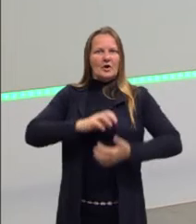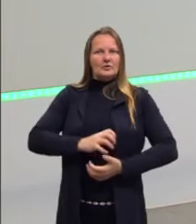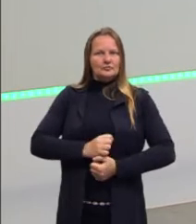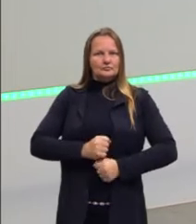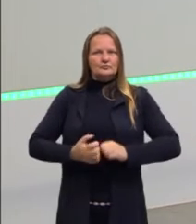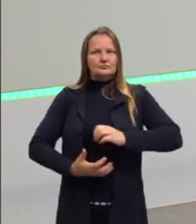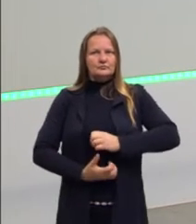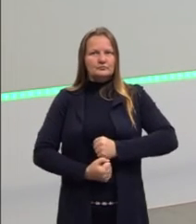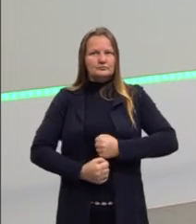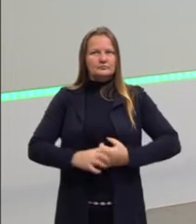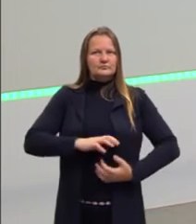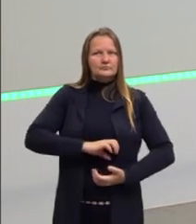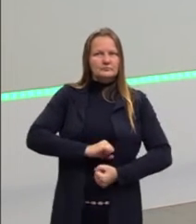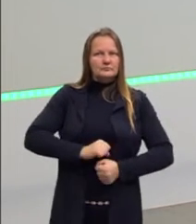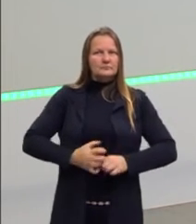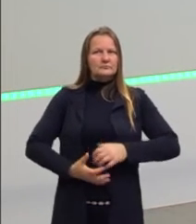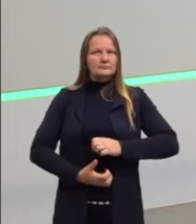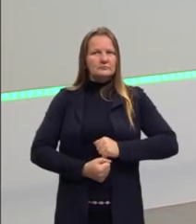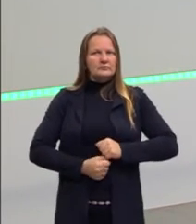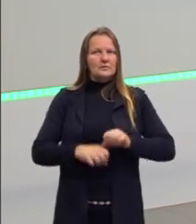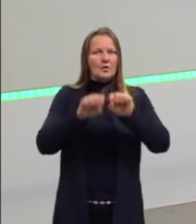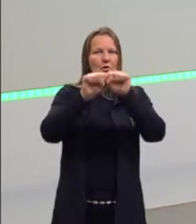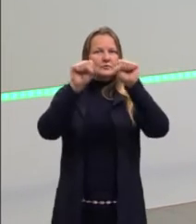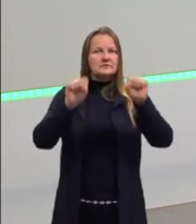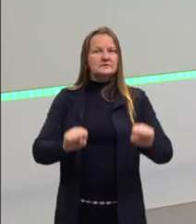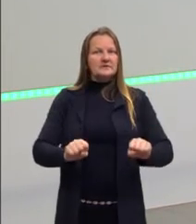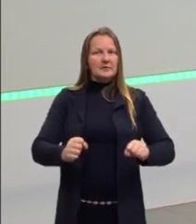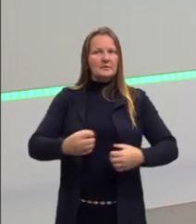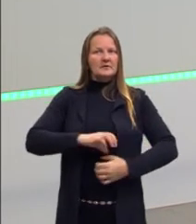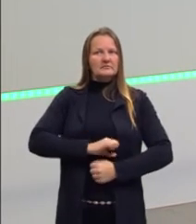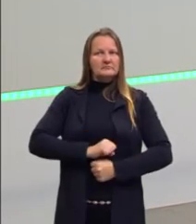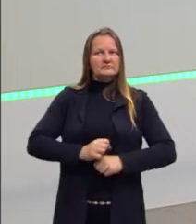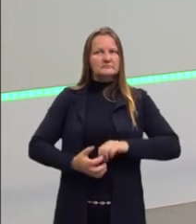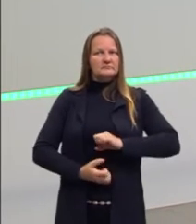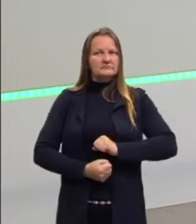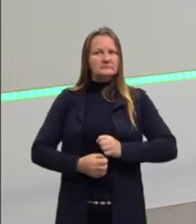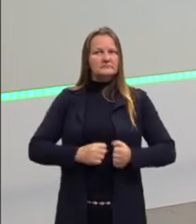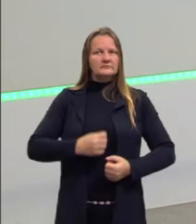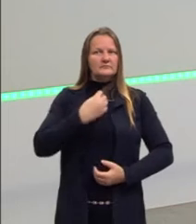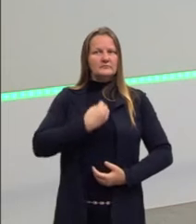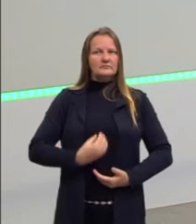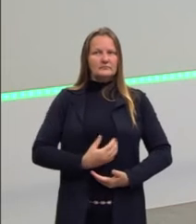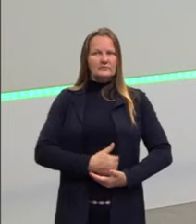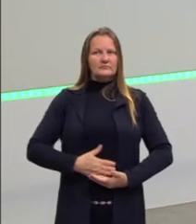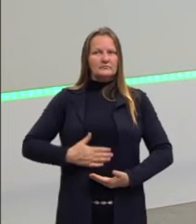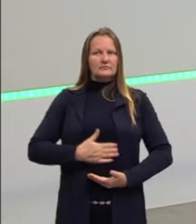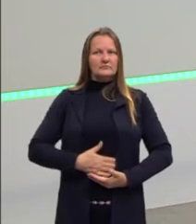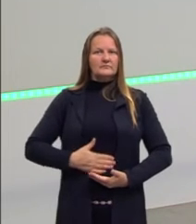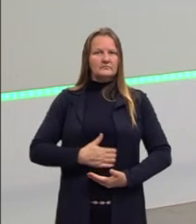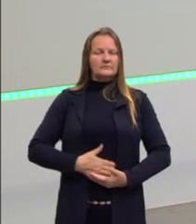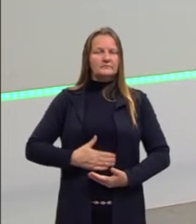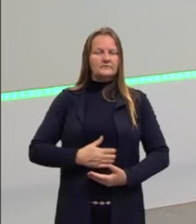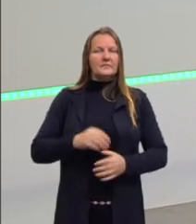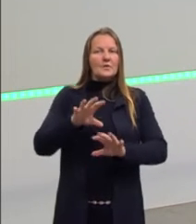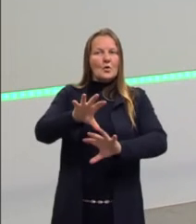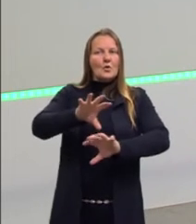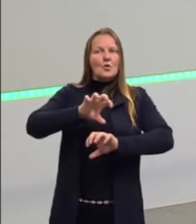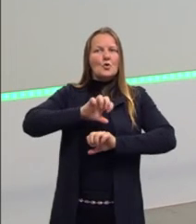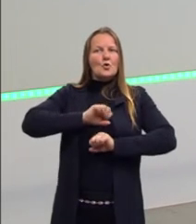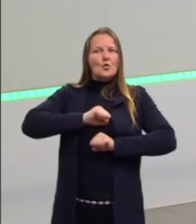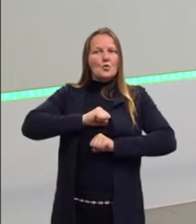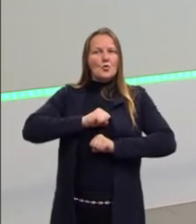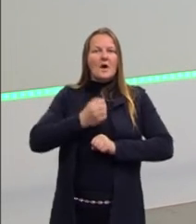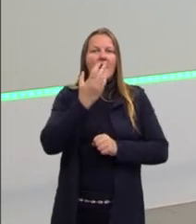ao longo do processo, então, do sistema digestório, tá? Vai estar ajudando o teu organismo na digestão e na absorção dos